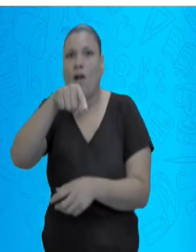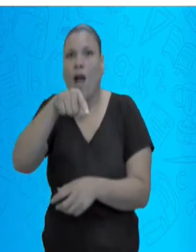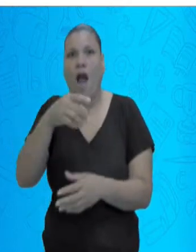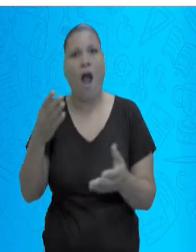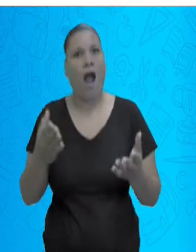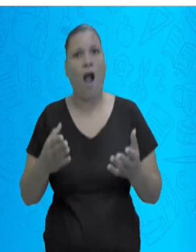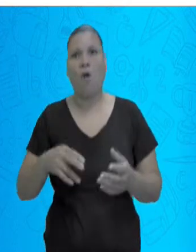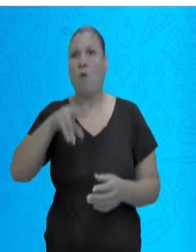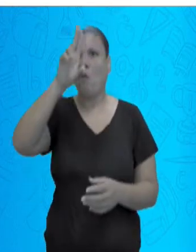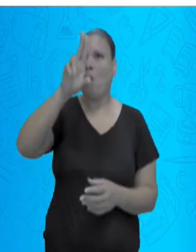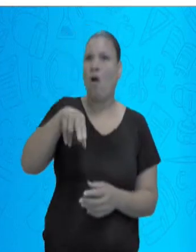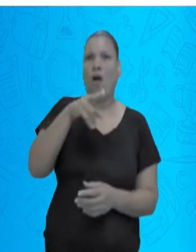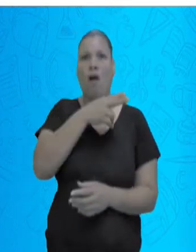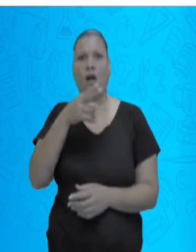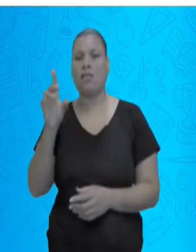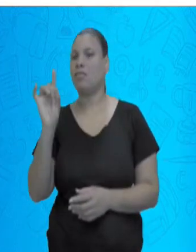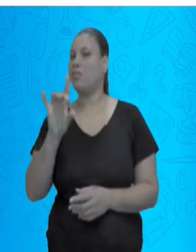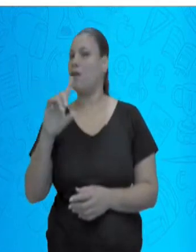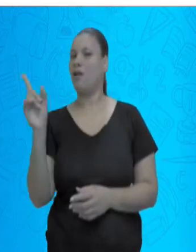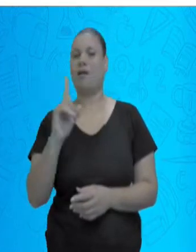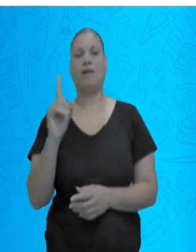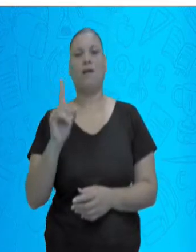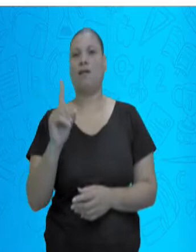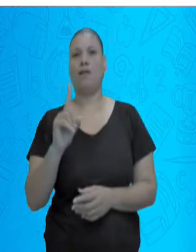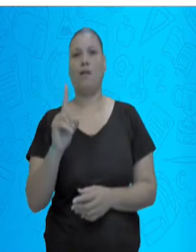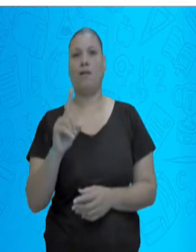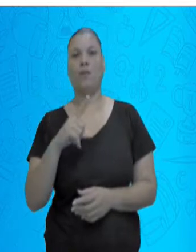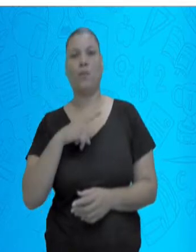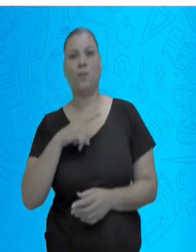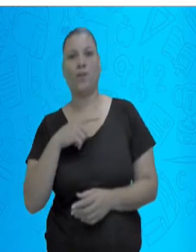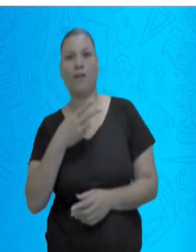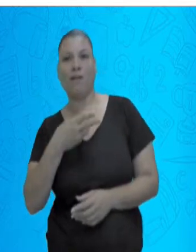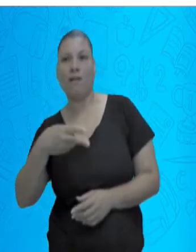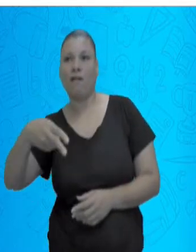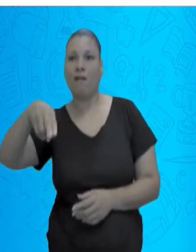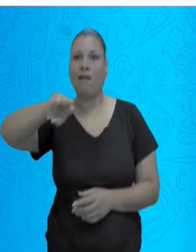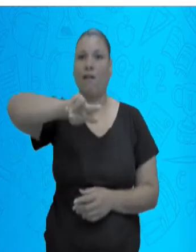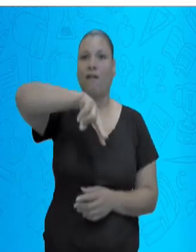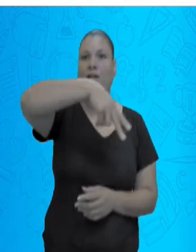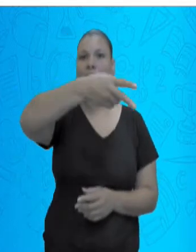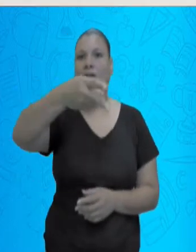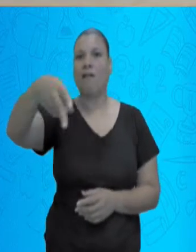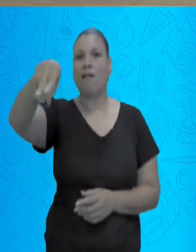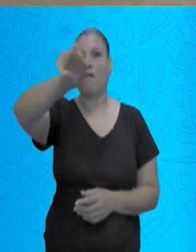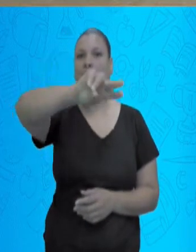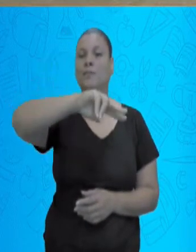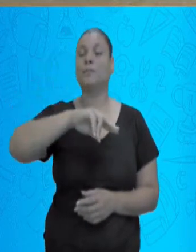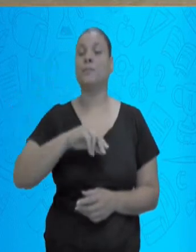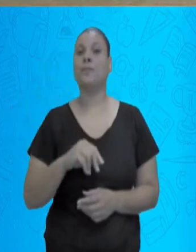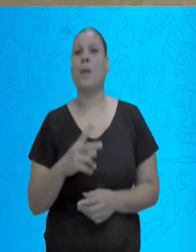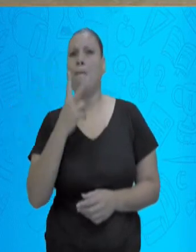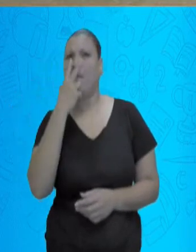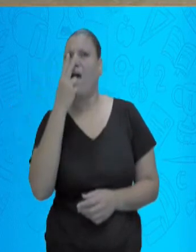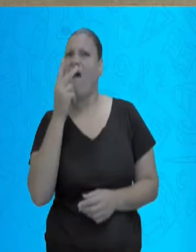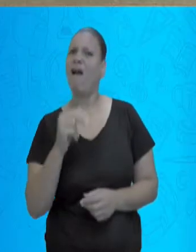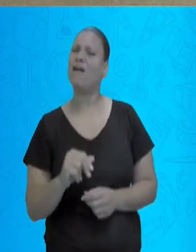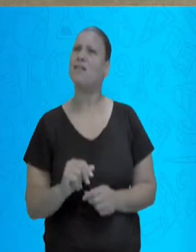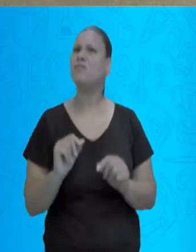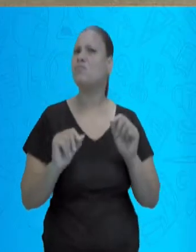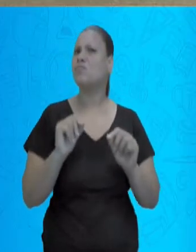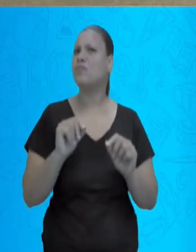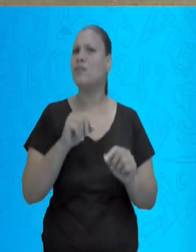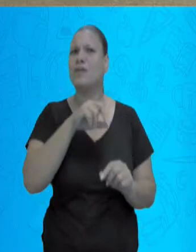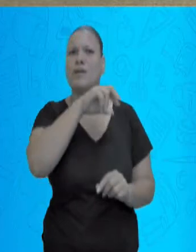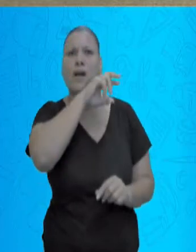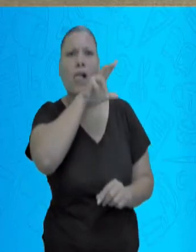interessante essa imagem. Ela lembra um pouco uma cobra, né, gente? Retorcida, então, é dois